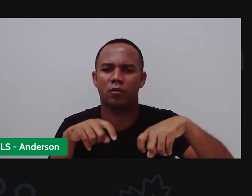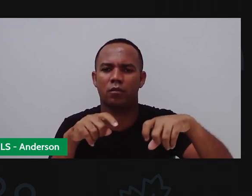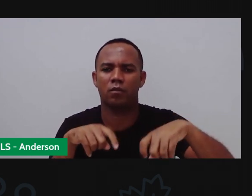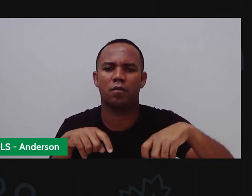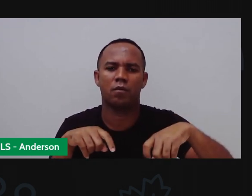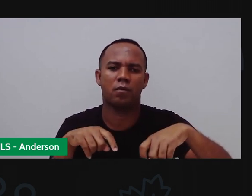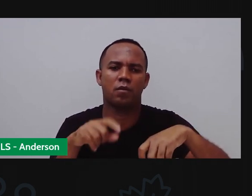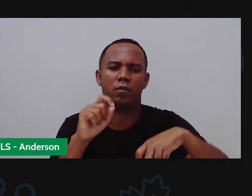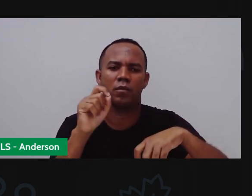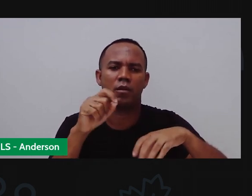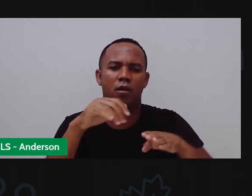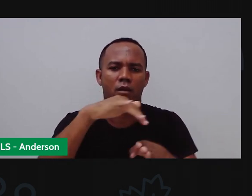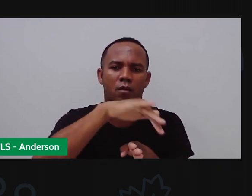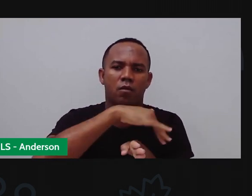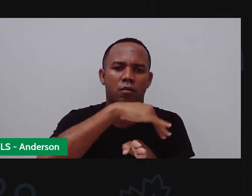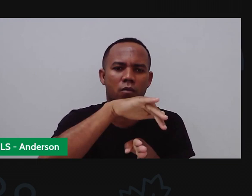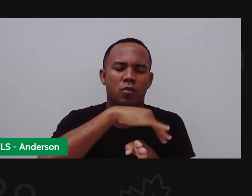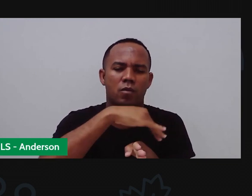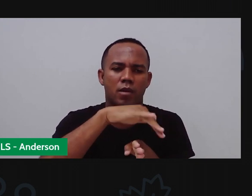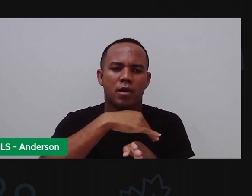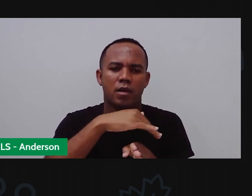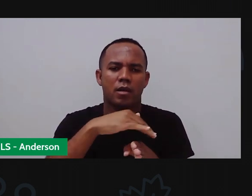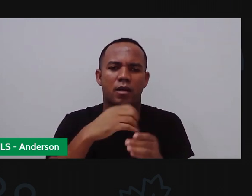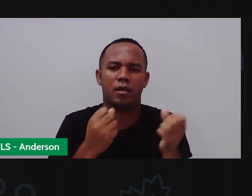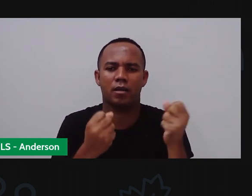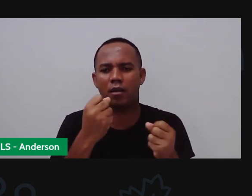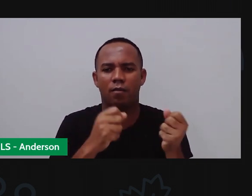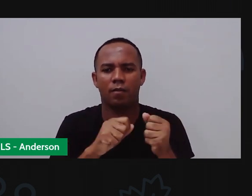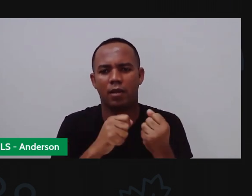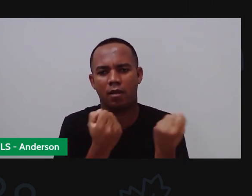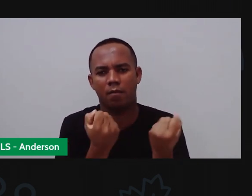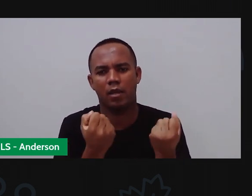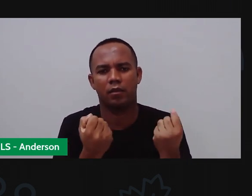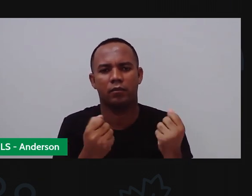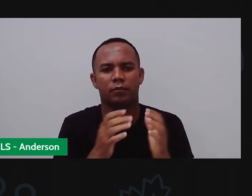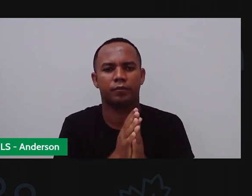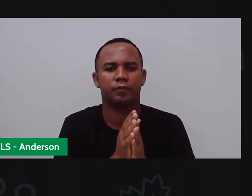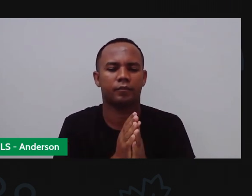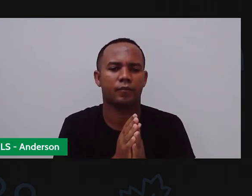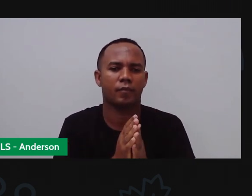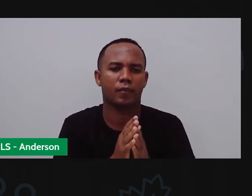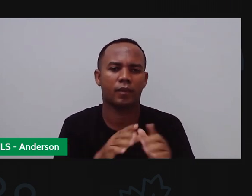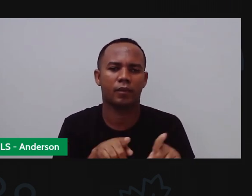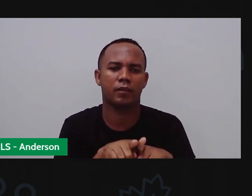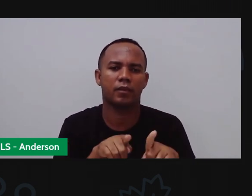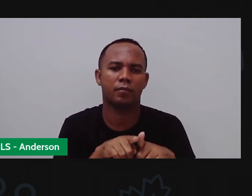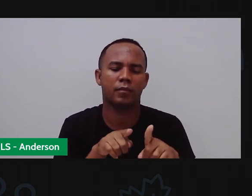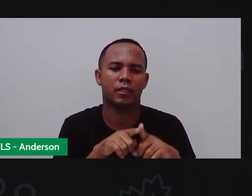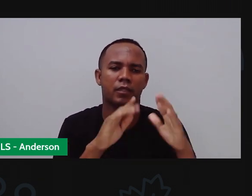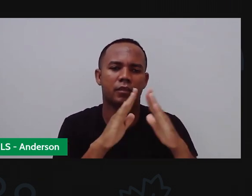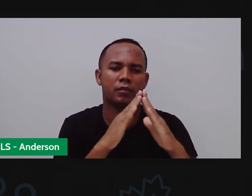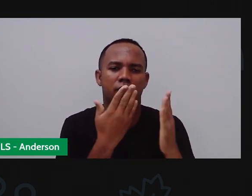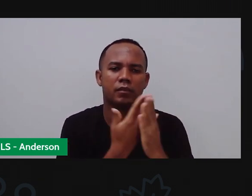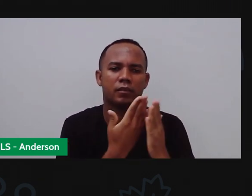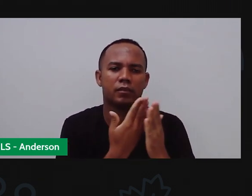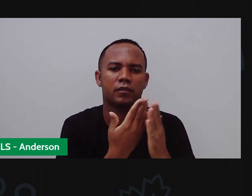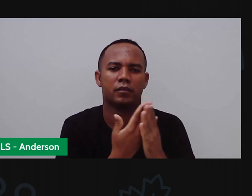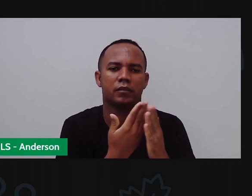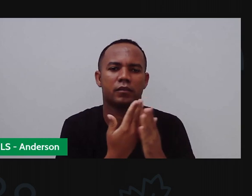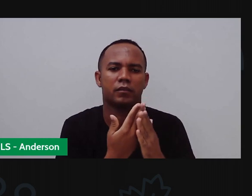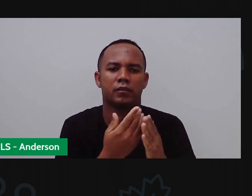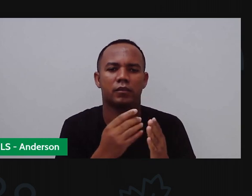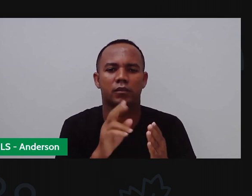né? Lá na estrada do carro quebrado. Né? Mãe da Providência, Antônio Brandão de